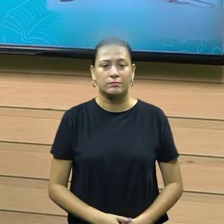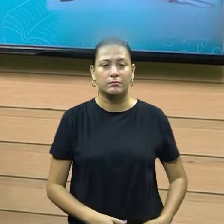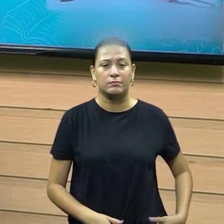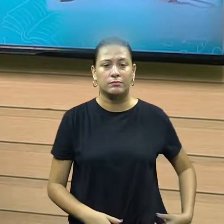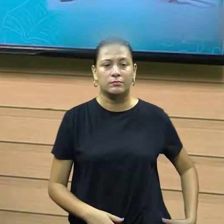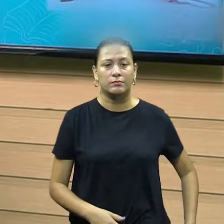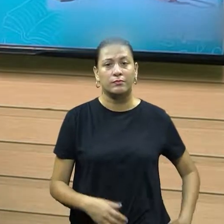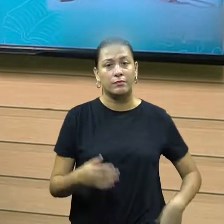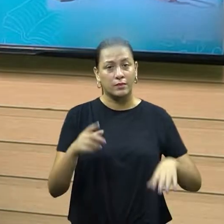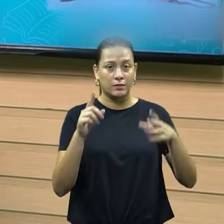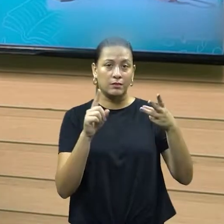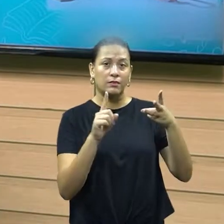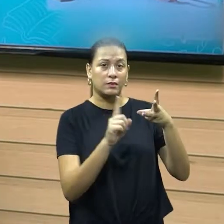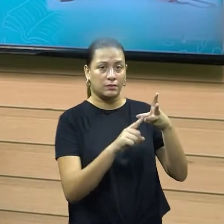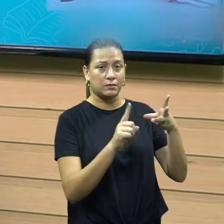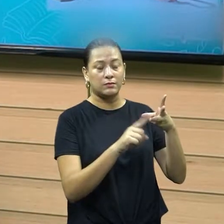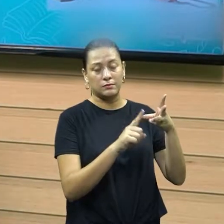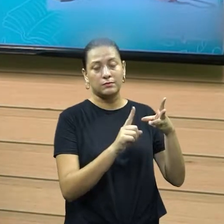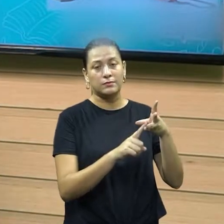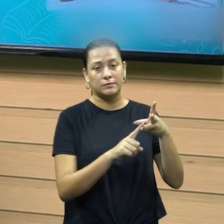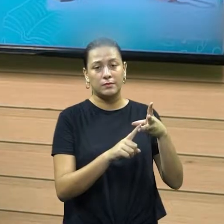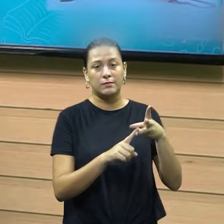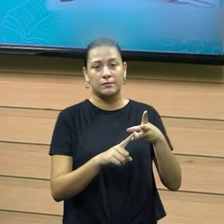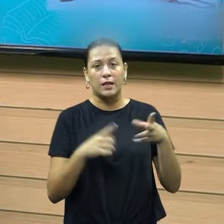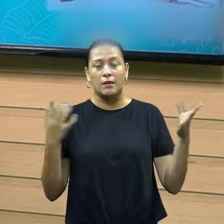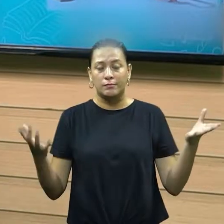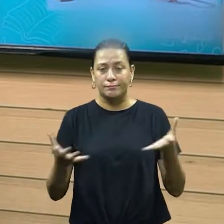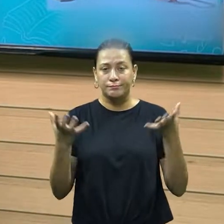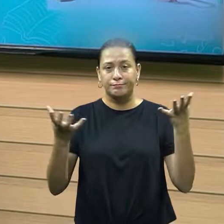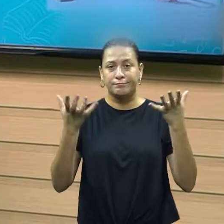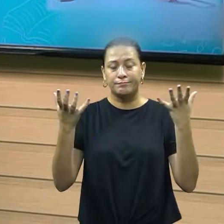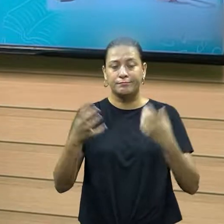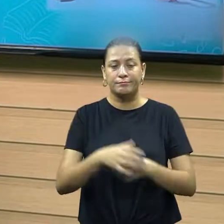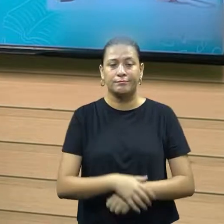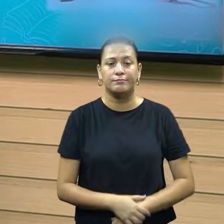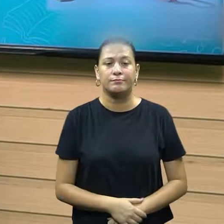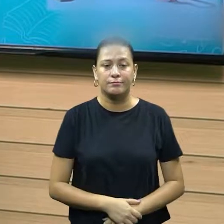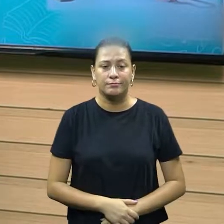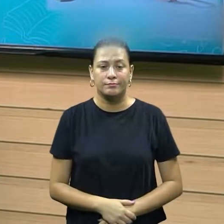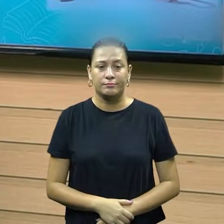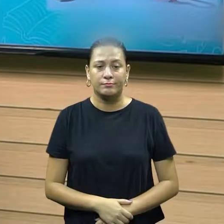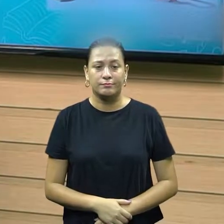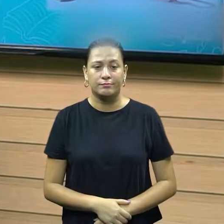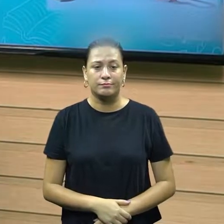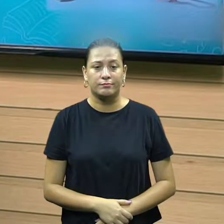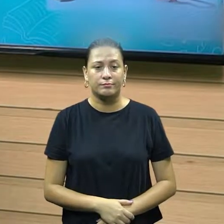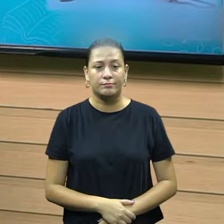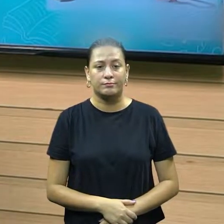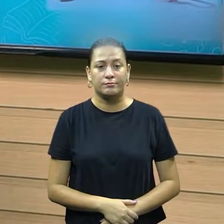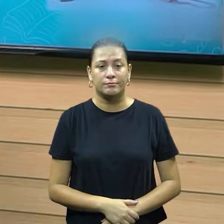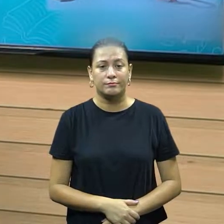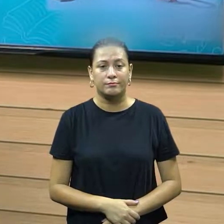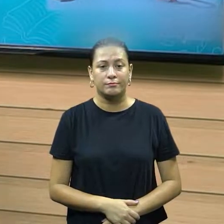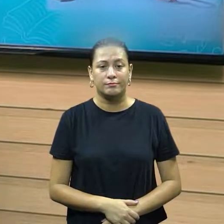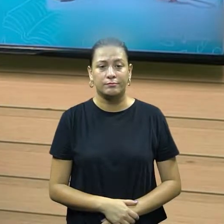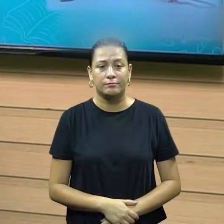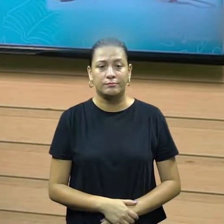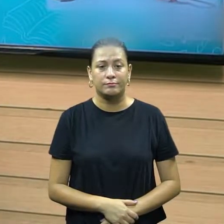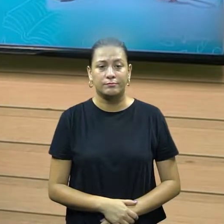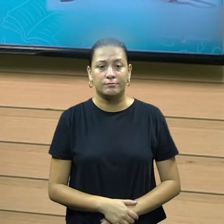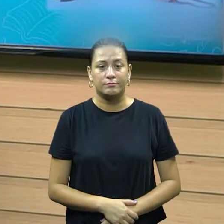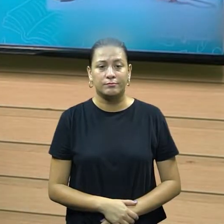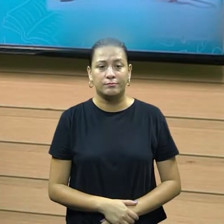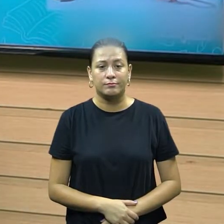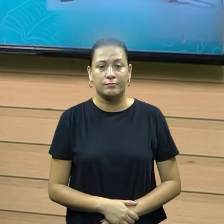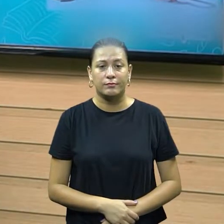essa é a terceira motivação, né? E é justamente para que se possa resolver um determinado problema que